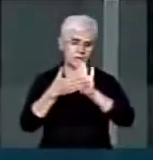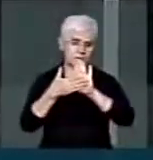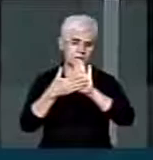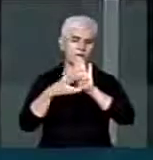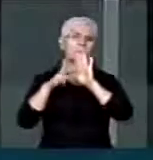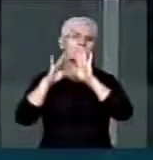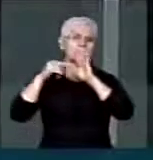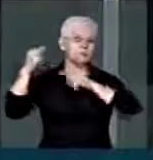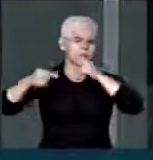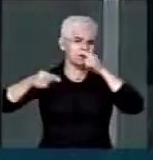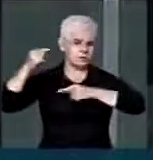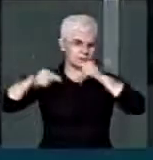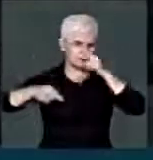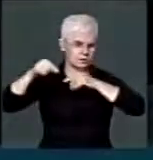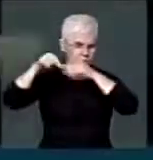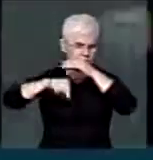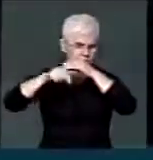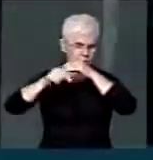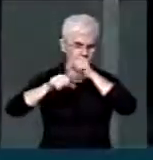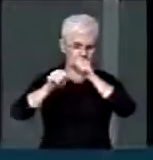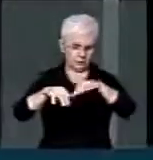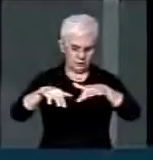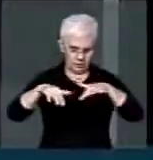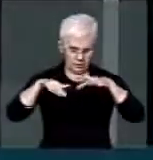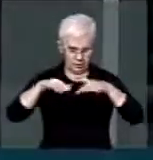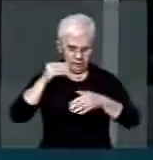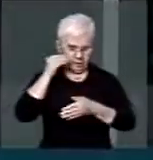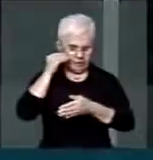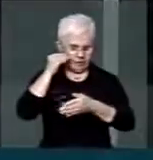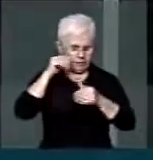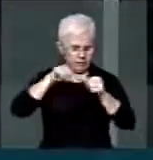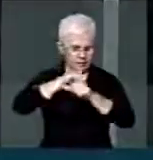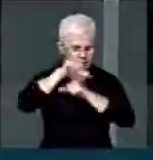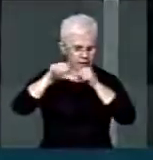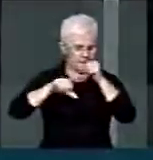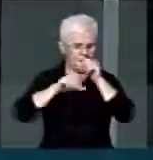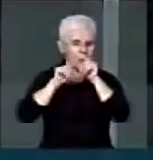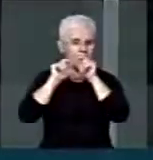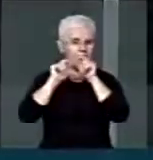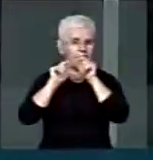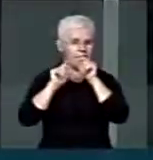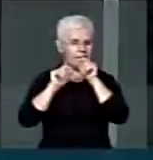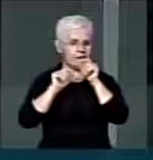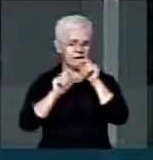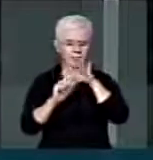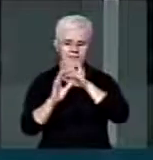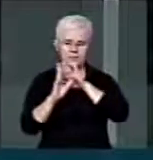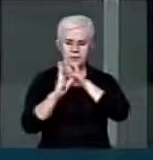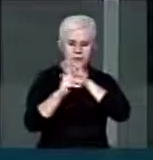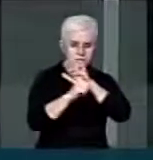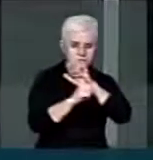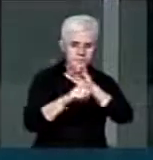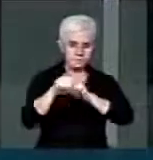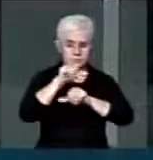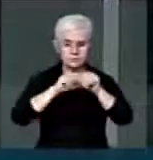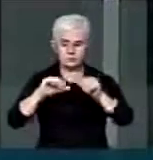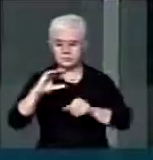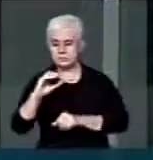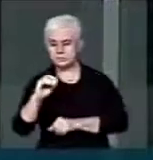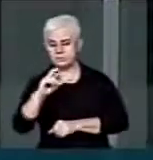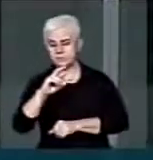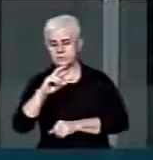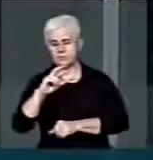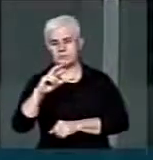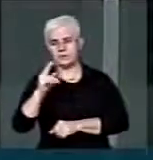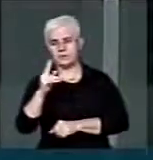será debatida em plenário, no sentido de transformar, sim, o crime de corrupção em crime hediondo, entretanto,